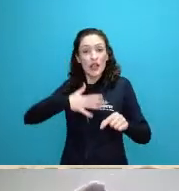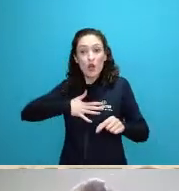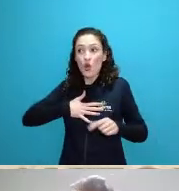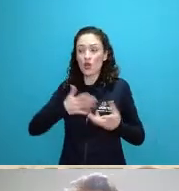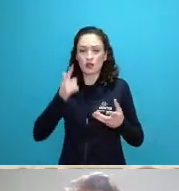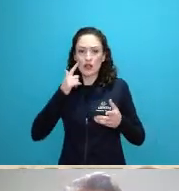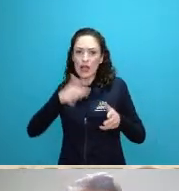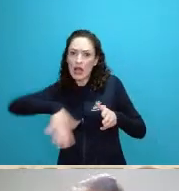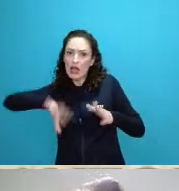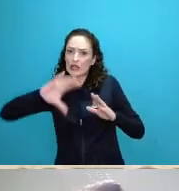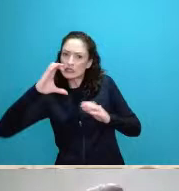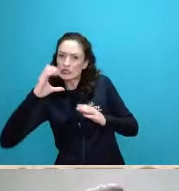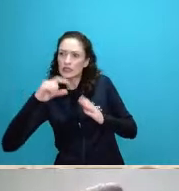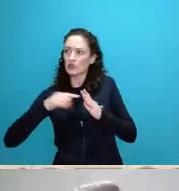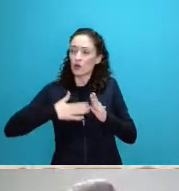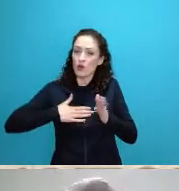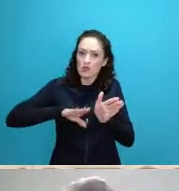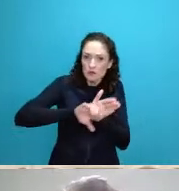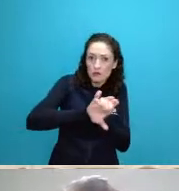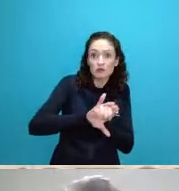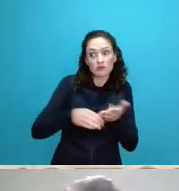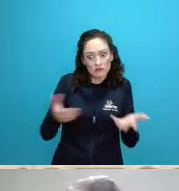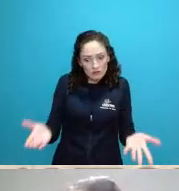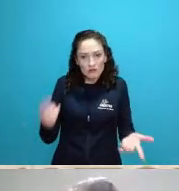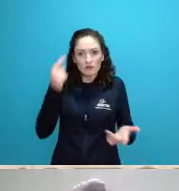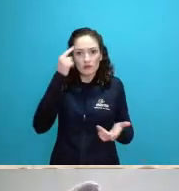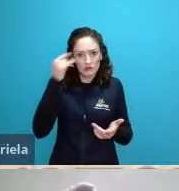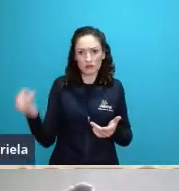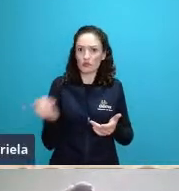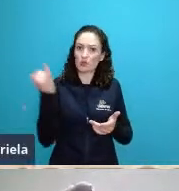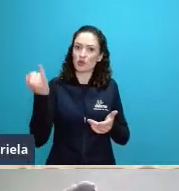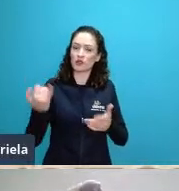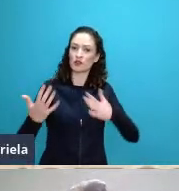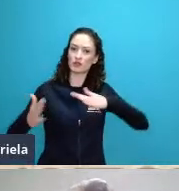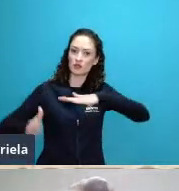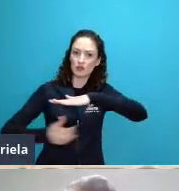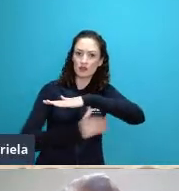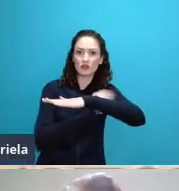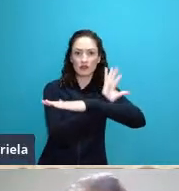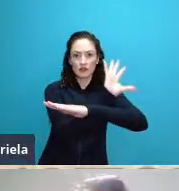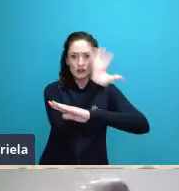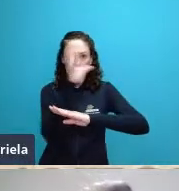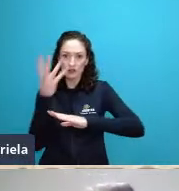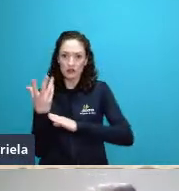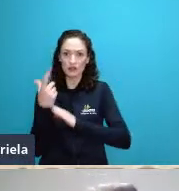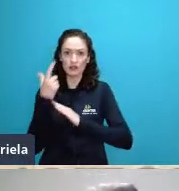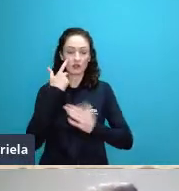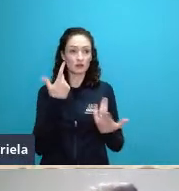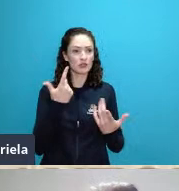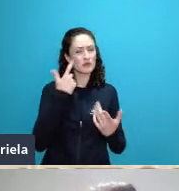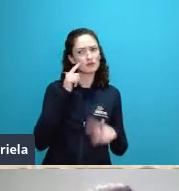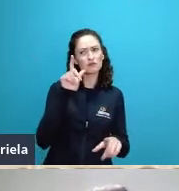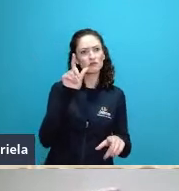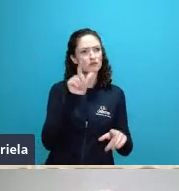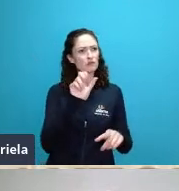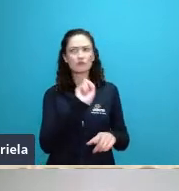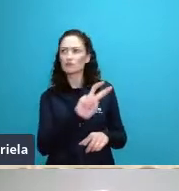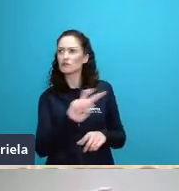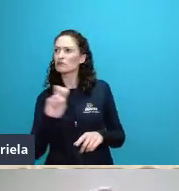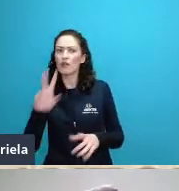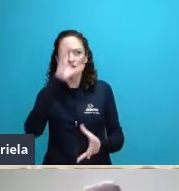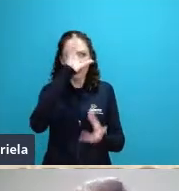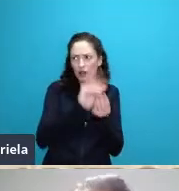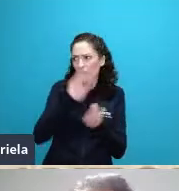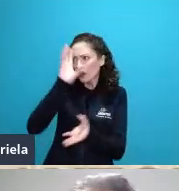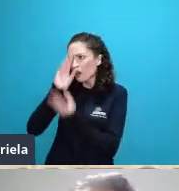interpretamos os fenômenos distribuição das espécies e como as espécies se relacionam com o seu meio então na década de 50